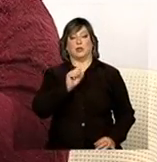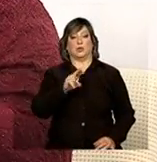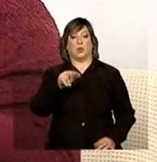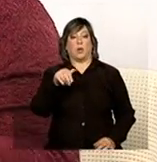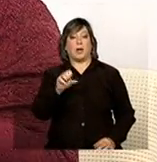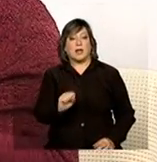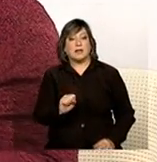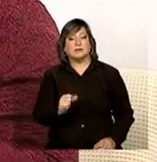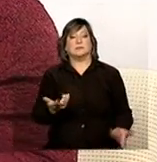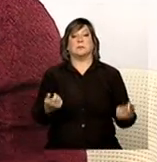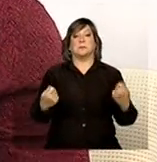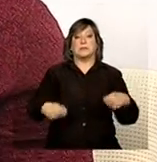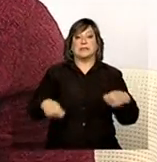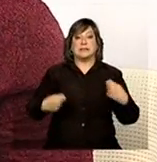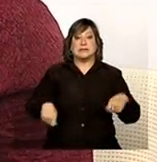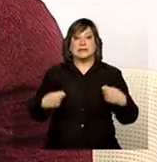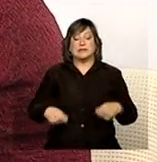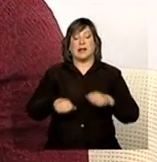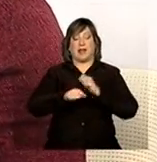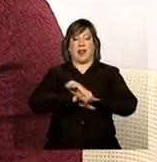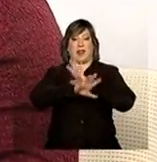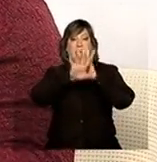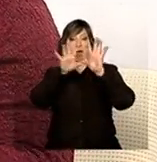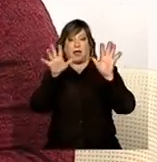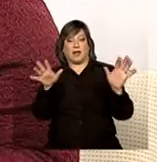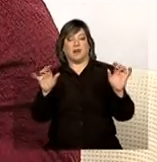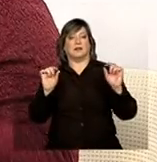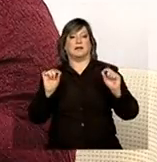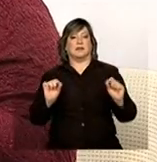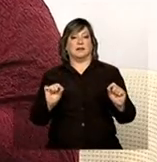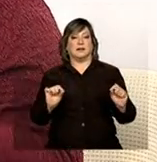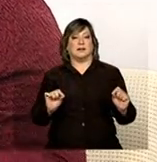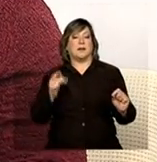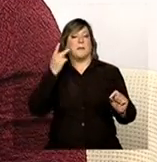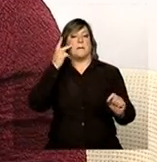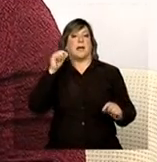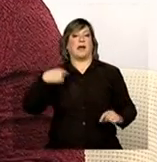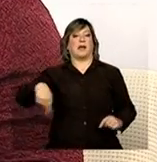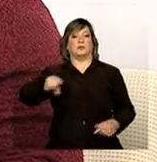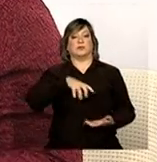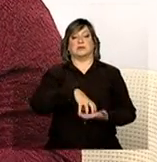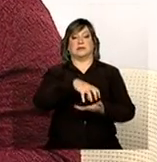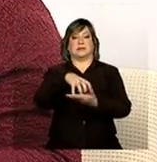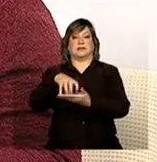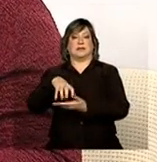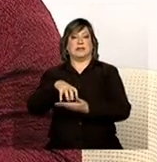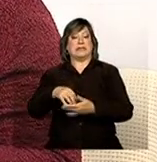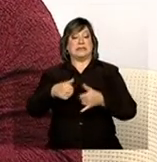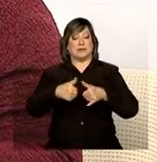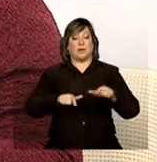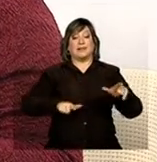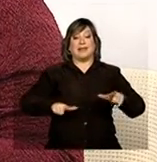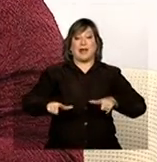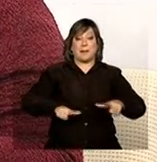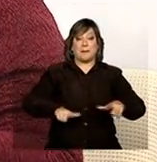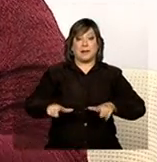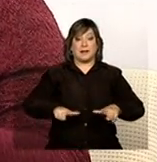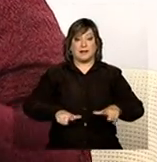necessita da visibilidade para as equipes que estão trabalhando